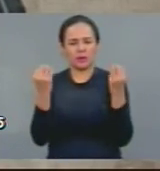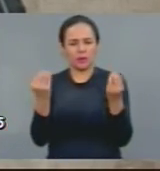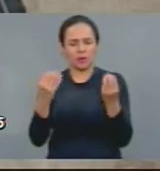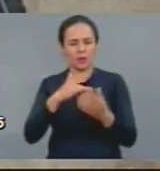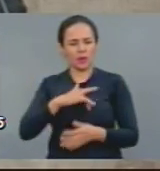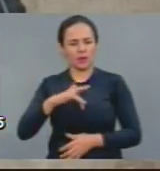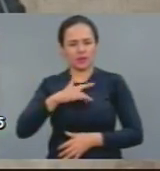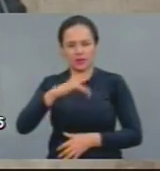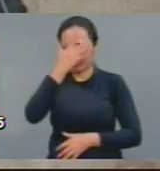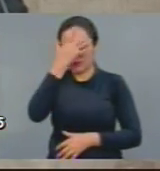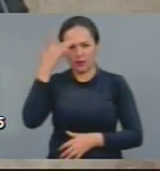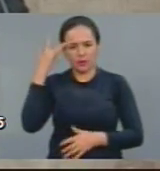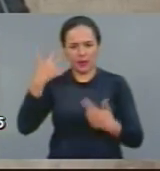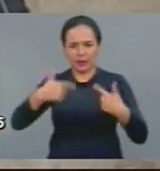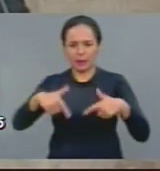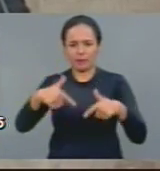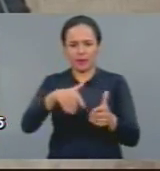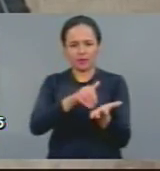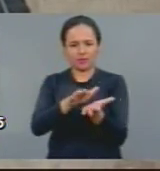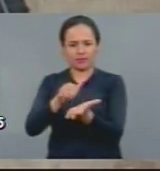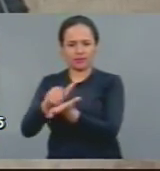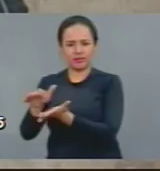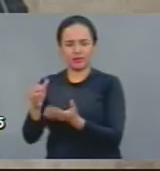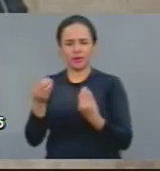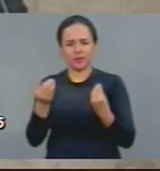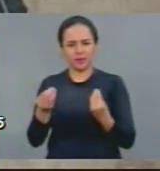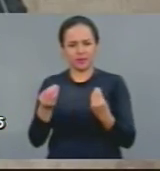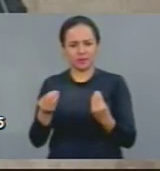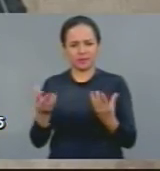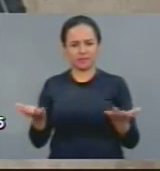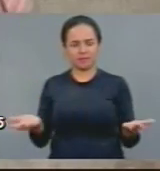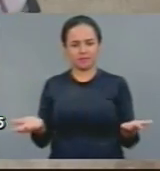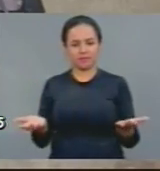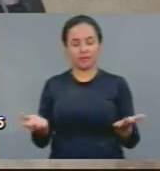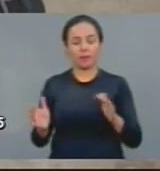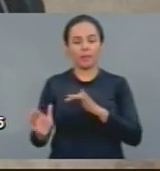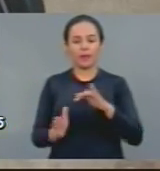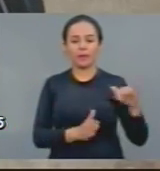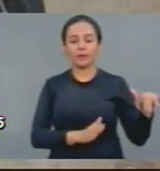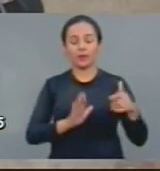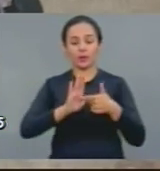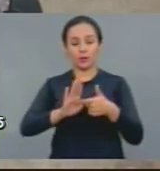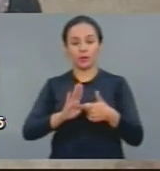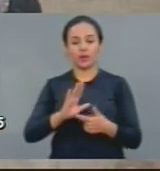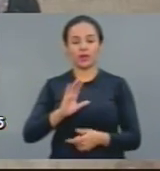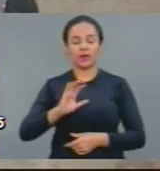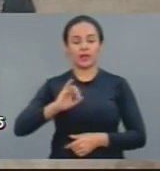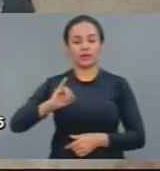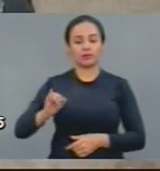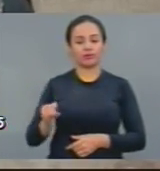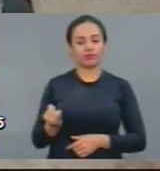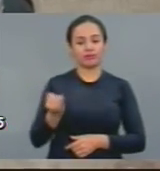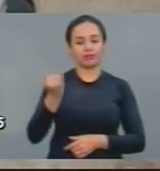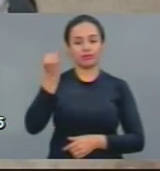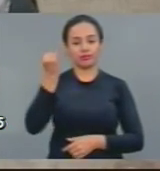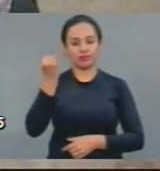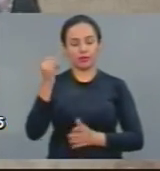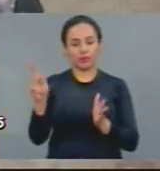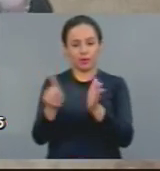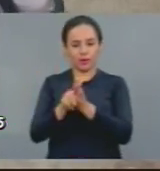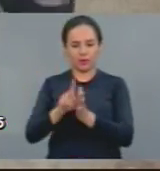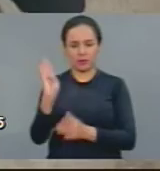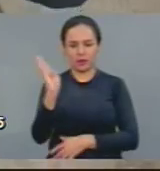população. V. Exª abordou a taxa Selic. A taxa Selic é o embasador de juros do nosso país.